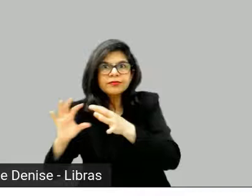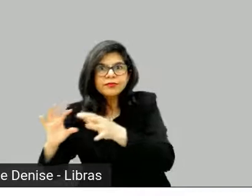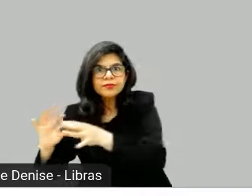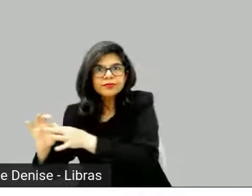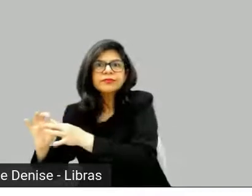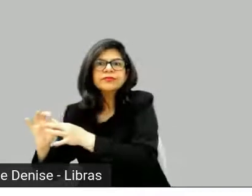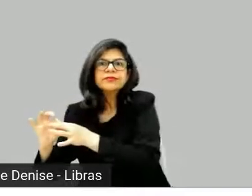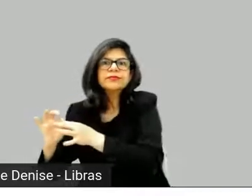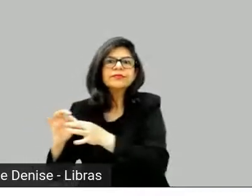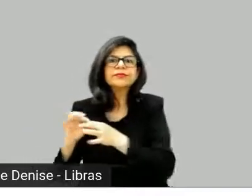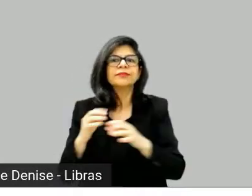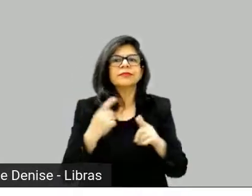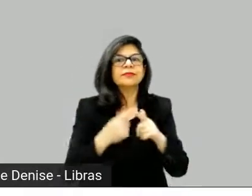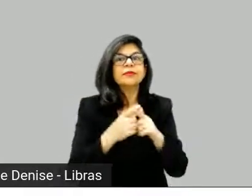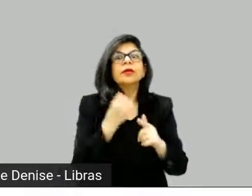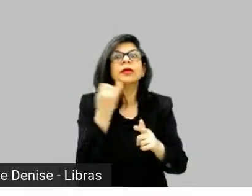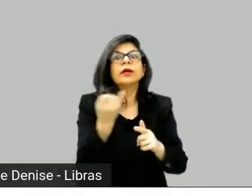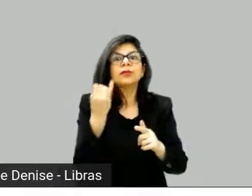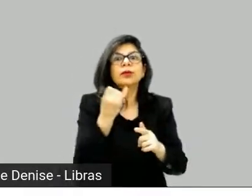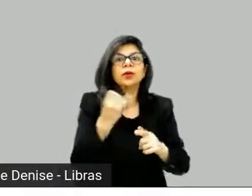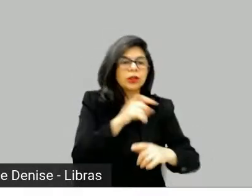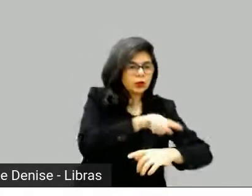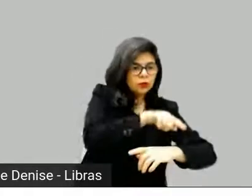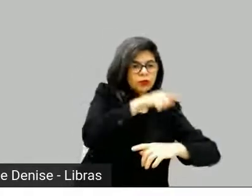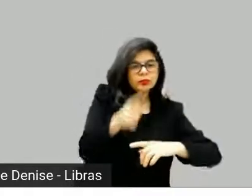tem que ter esse andamento episódio a episódio.